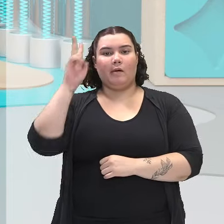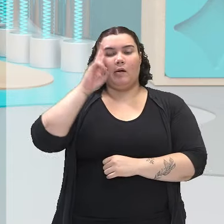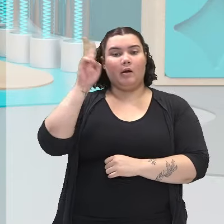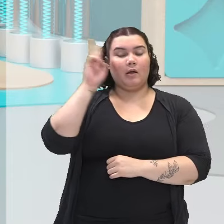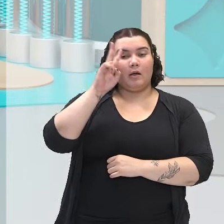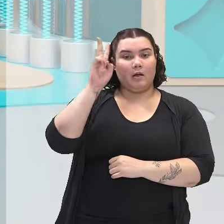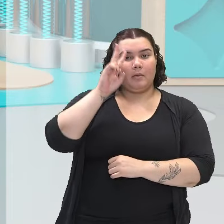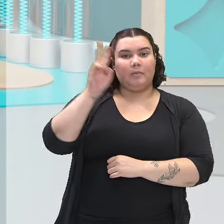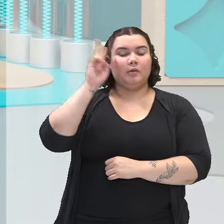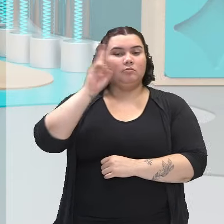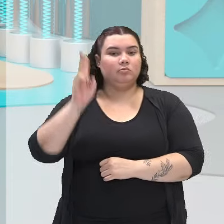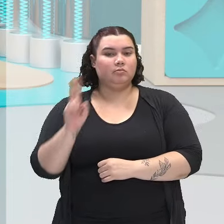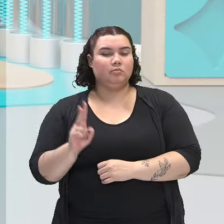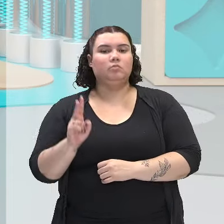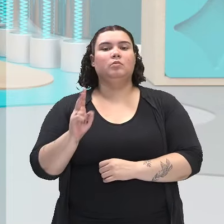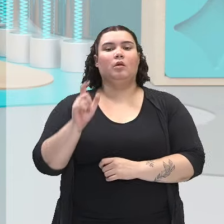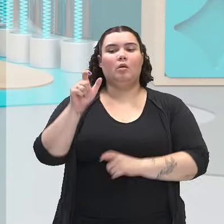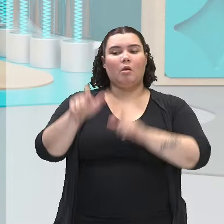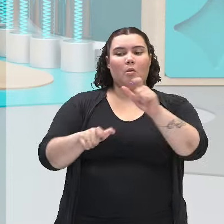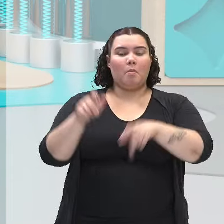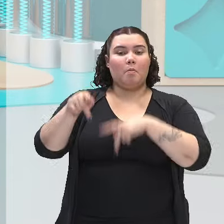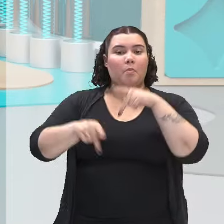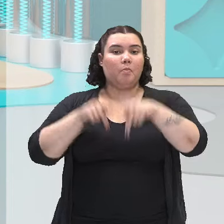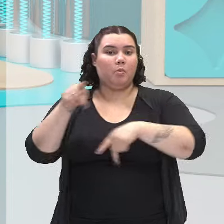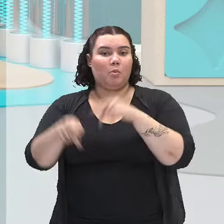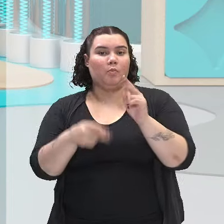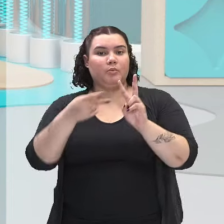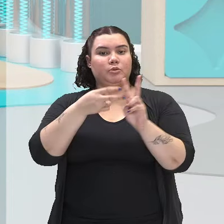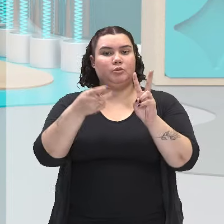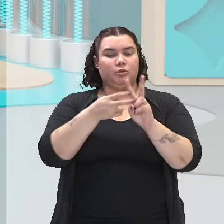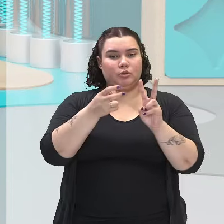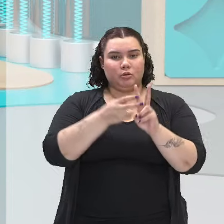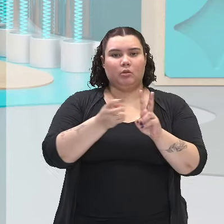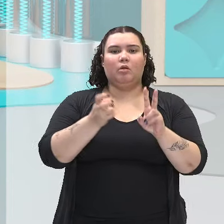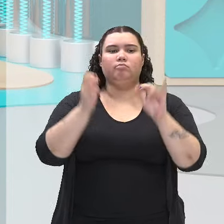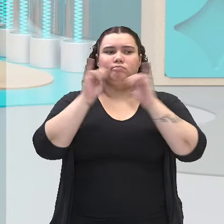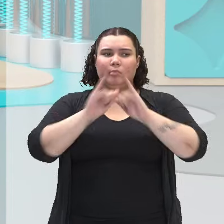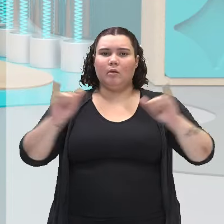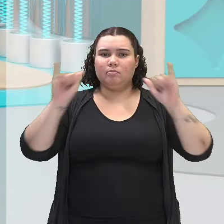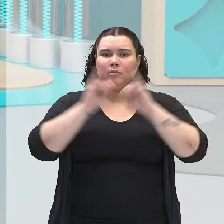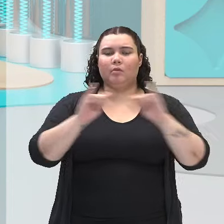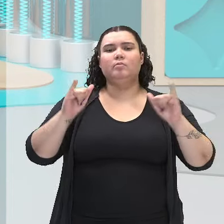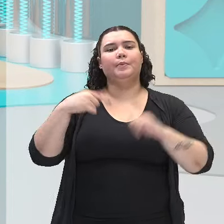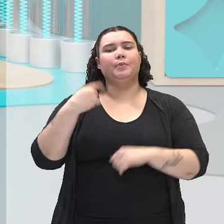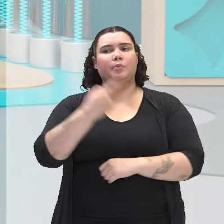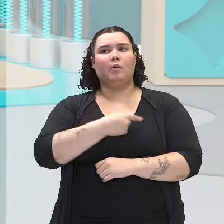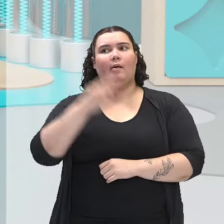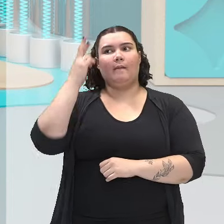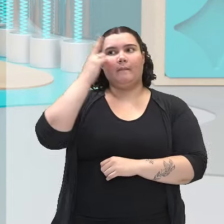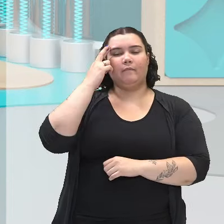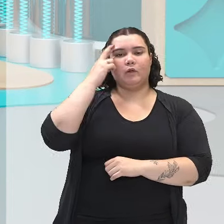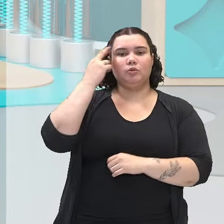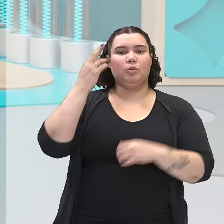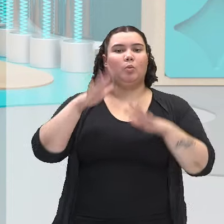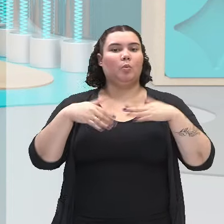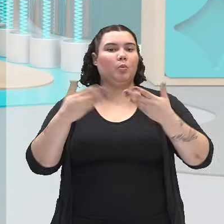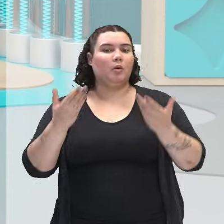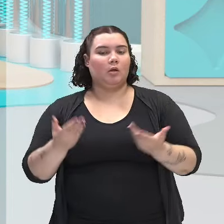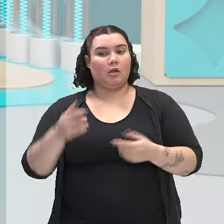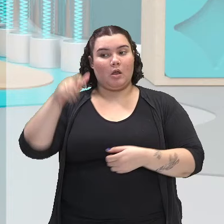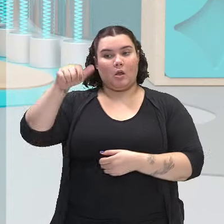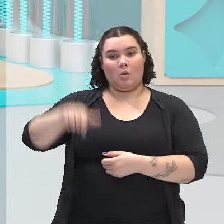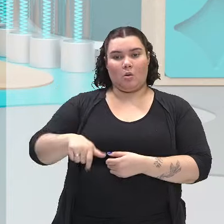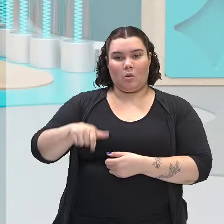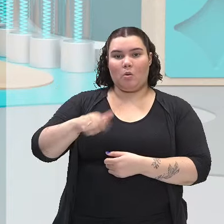de vozes indígenas. Fazendo a gente refletir quando o homem